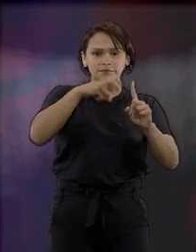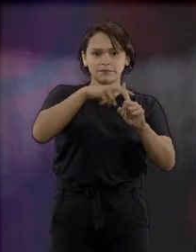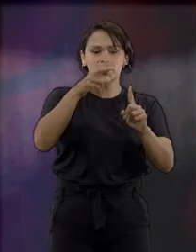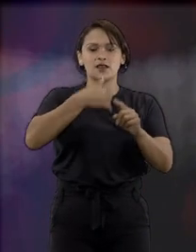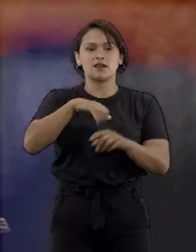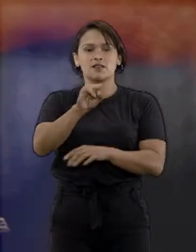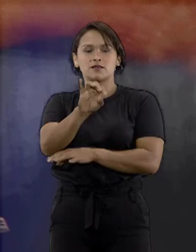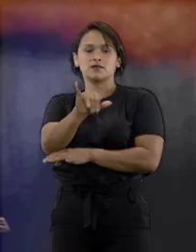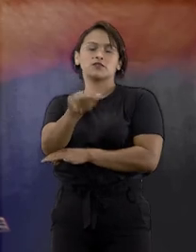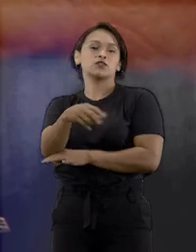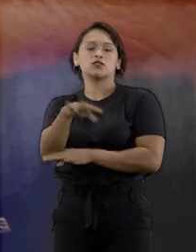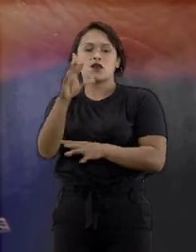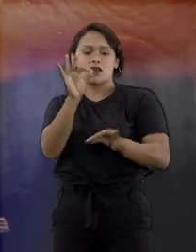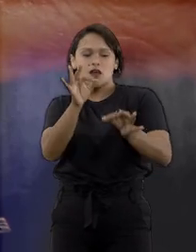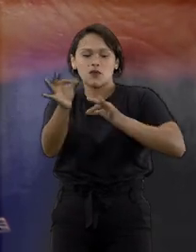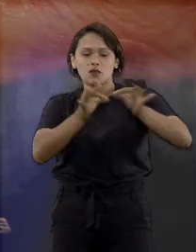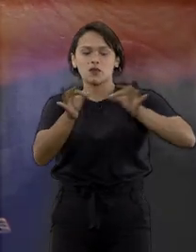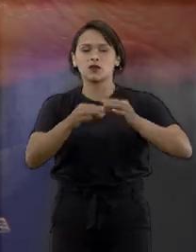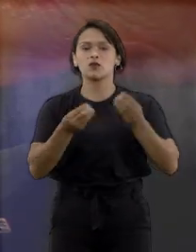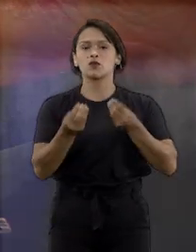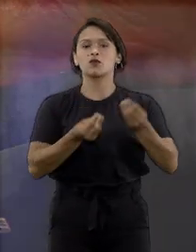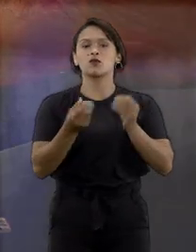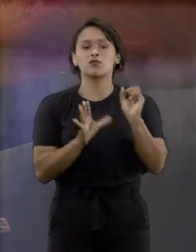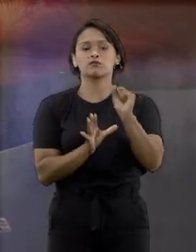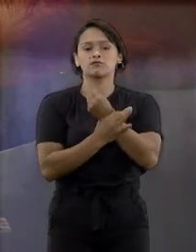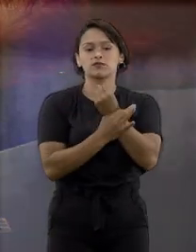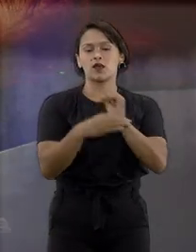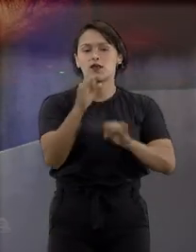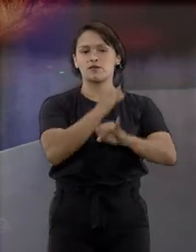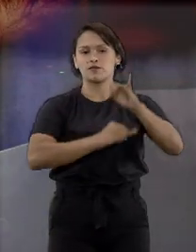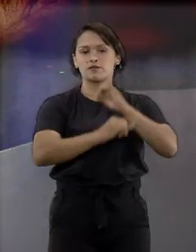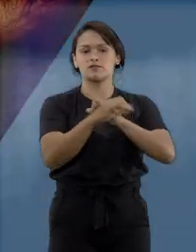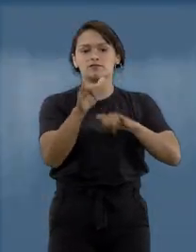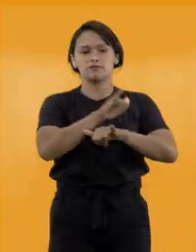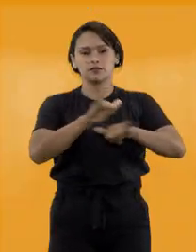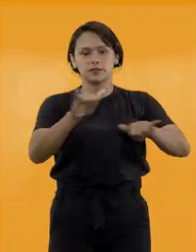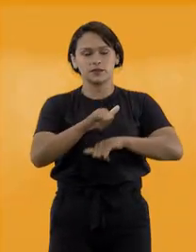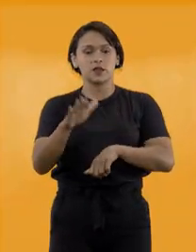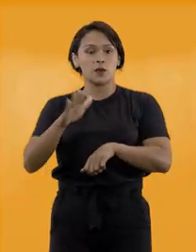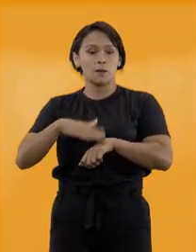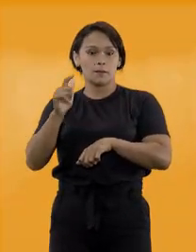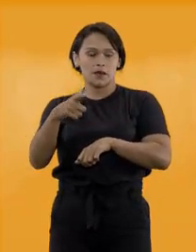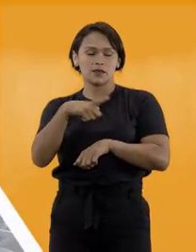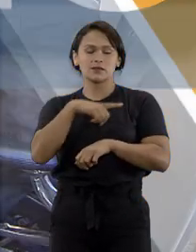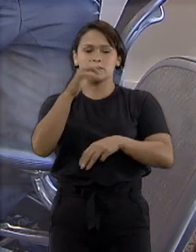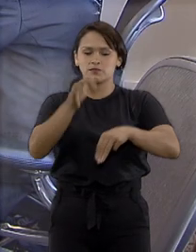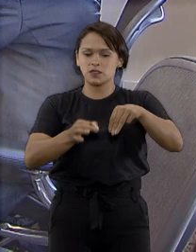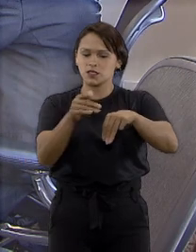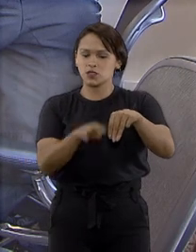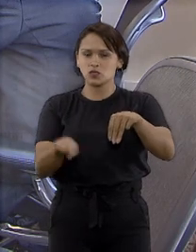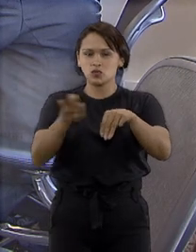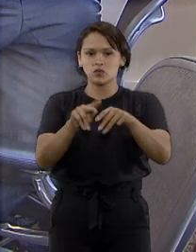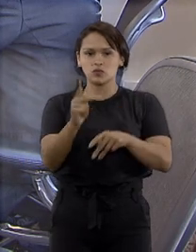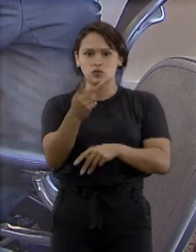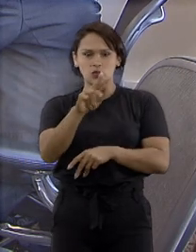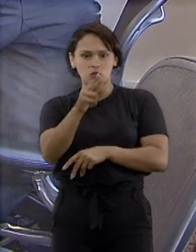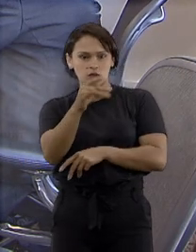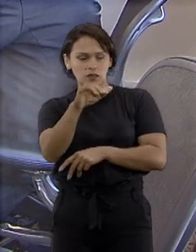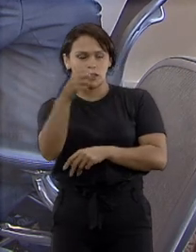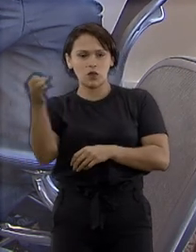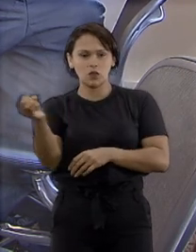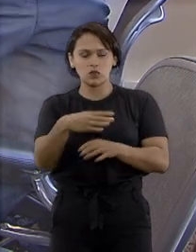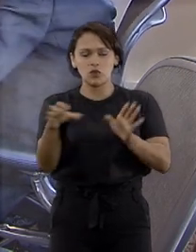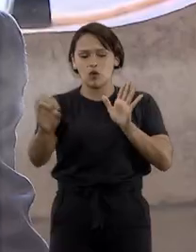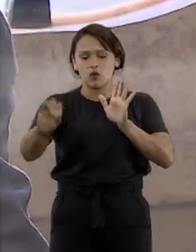STJ aperfeiçoa a forma como o tribunal trata a segurança da informação. E mais, ministro Sérgio Cuquina